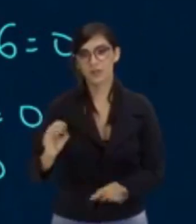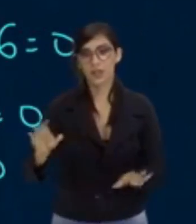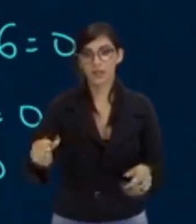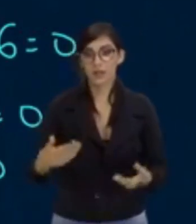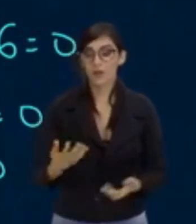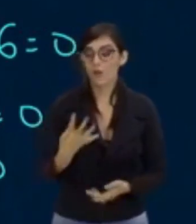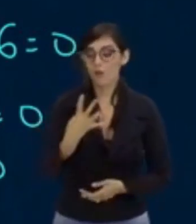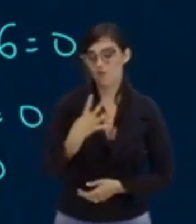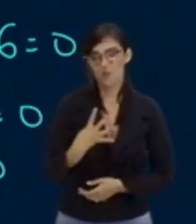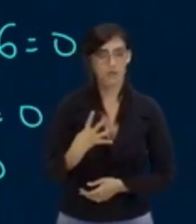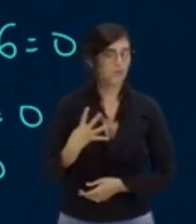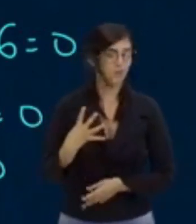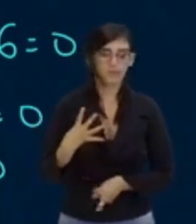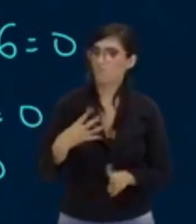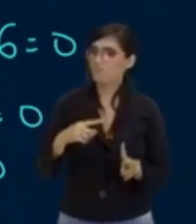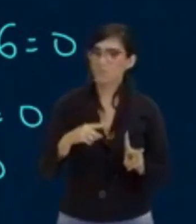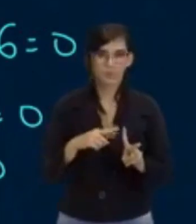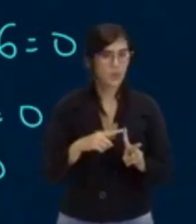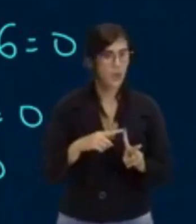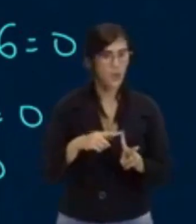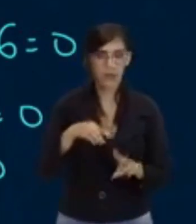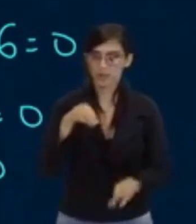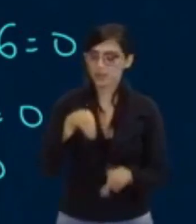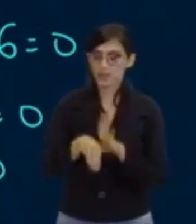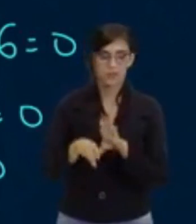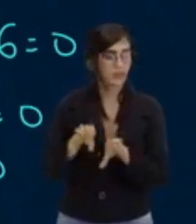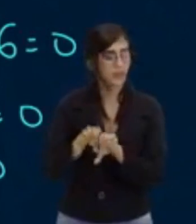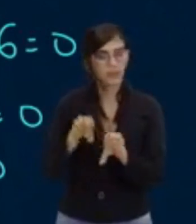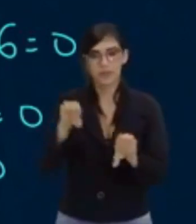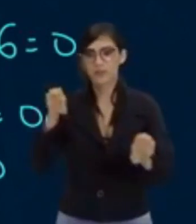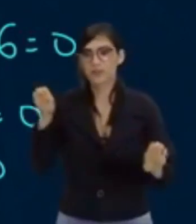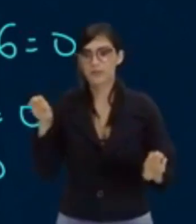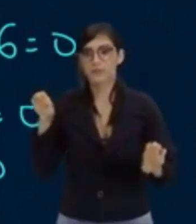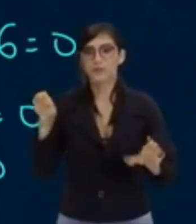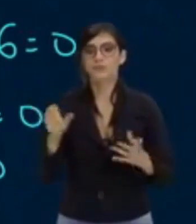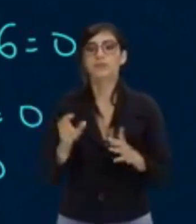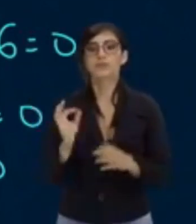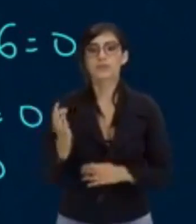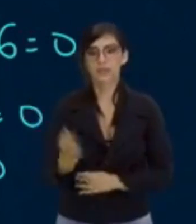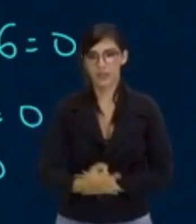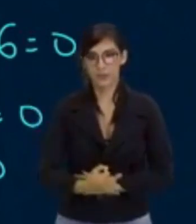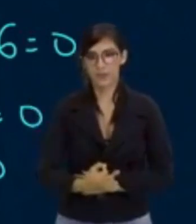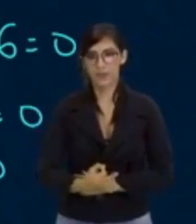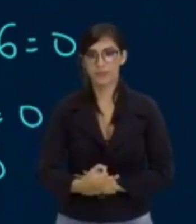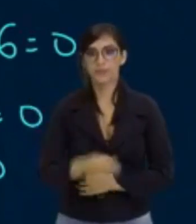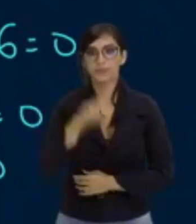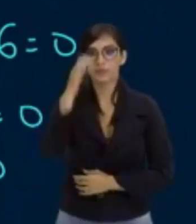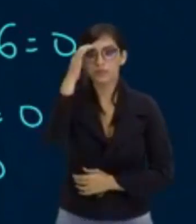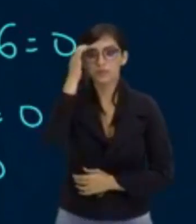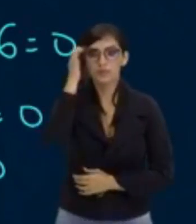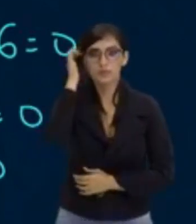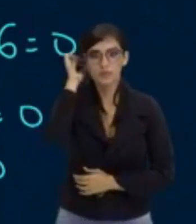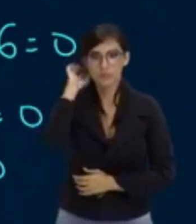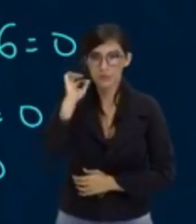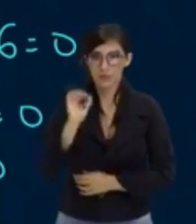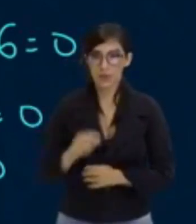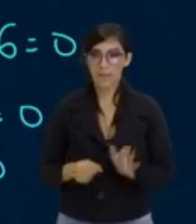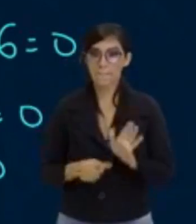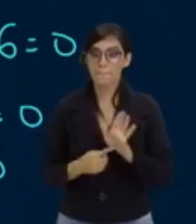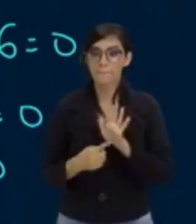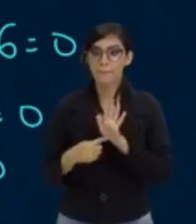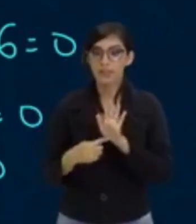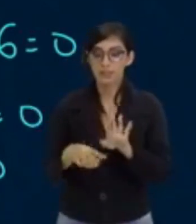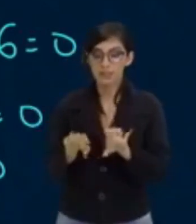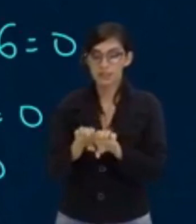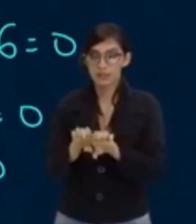raiz da minha equação. Está certo? Então, repara aí que, dada uma equação, eu vou